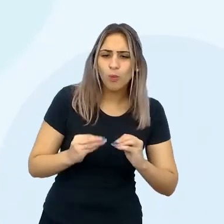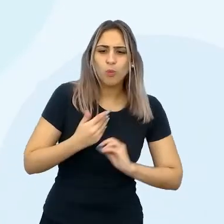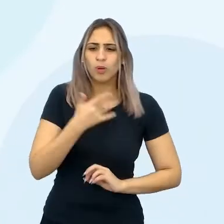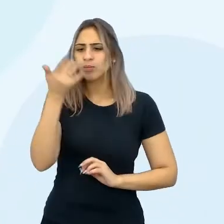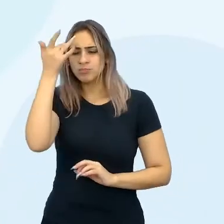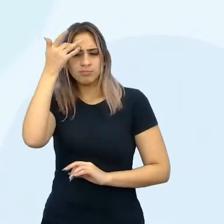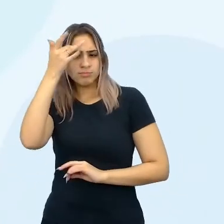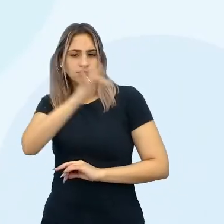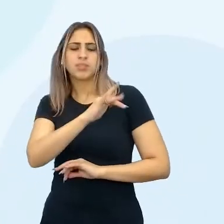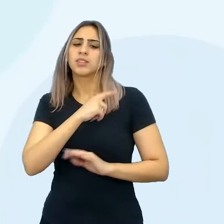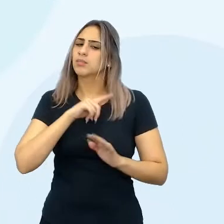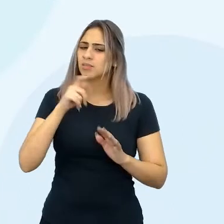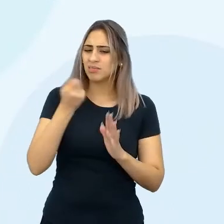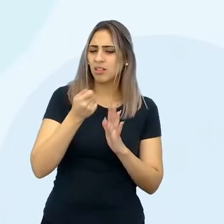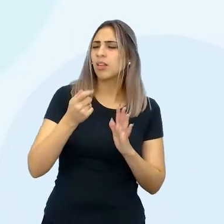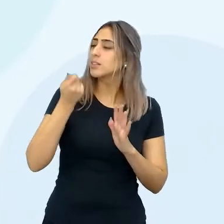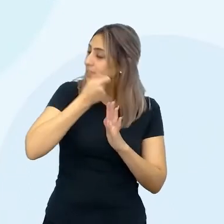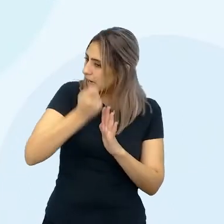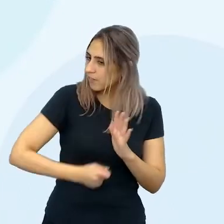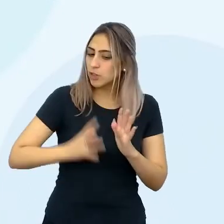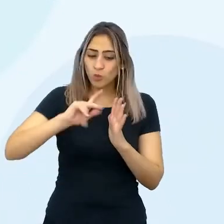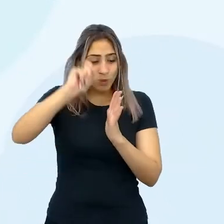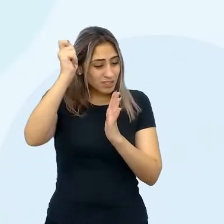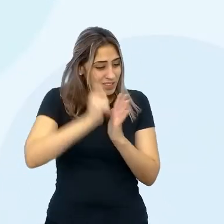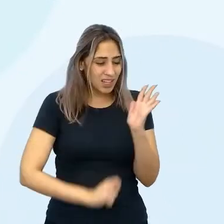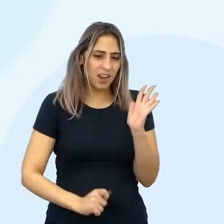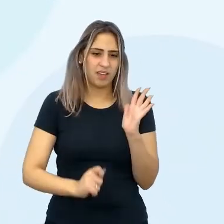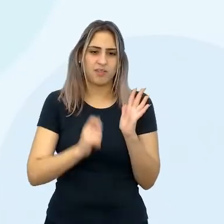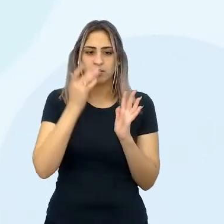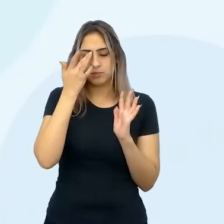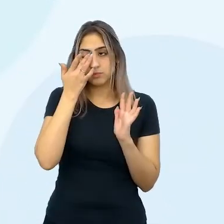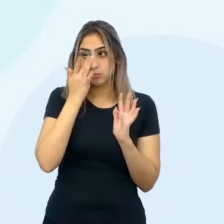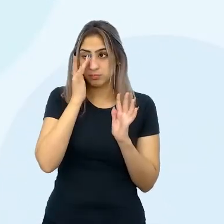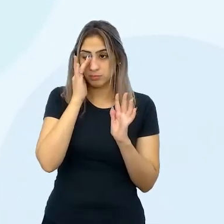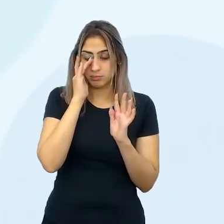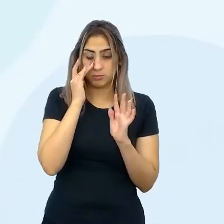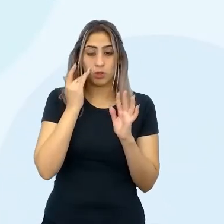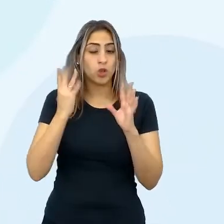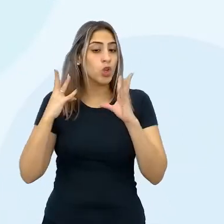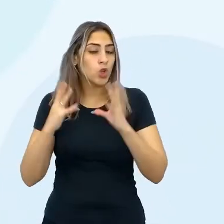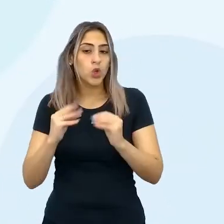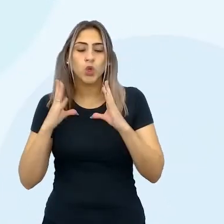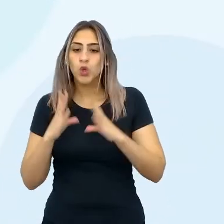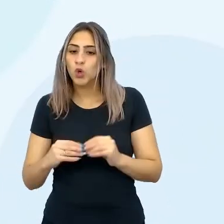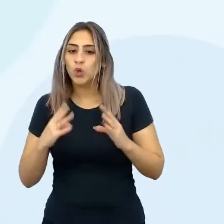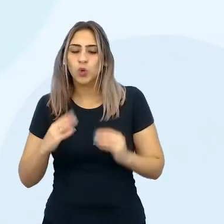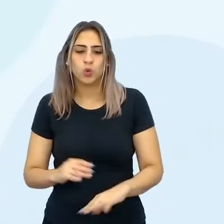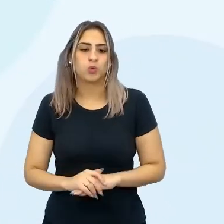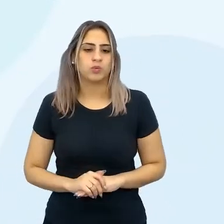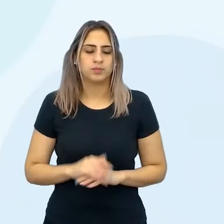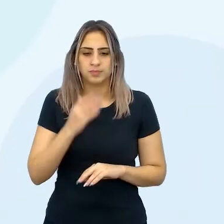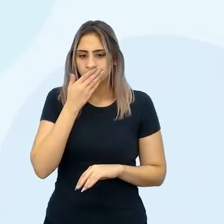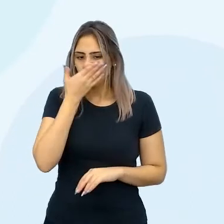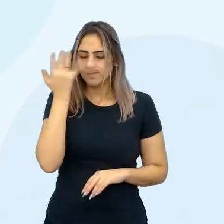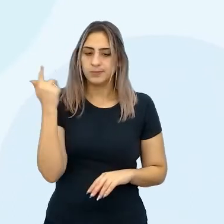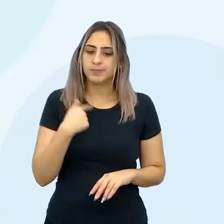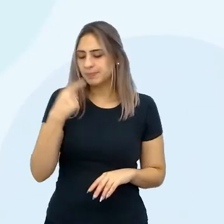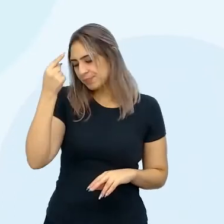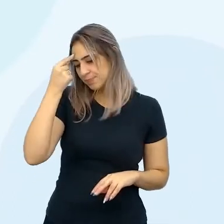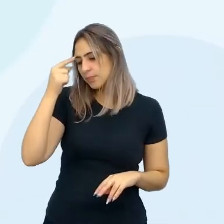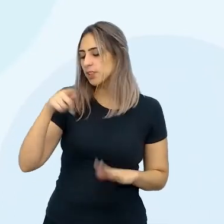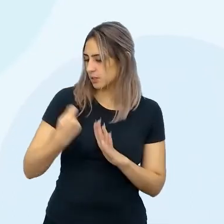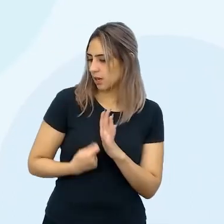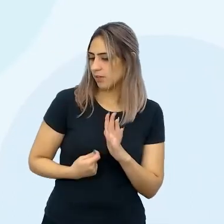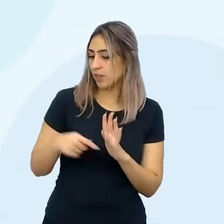eu devo escrever. Escreve. Ah, escreve. Mas, escreve. Tudo. Tudo, tudo, tudo, Ah, eu pensei.